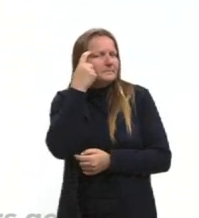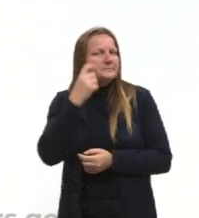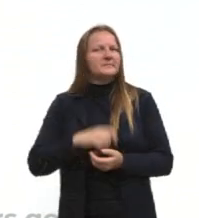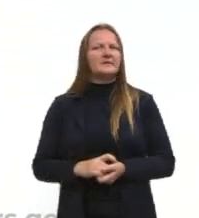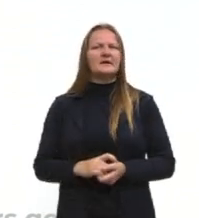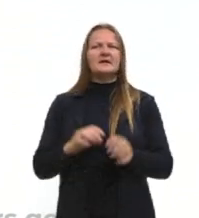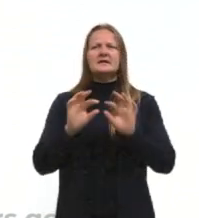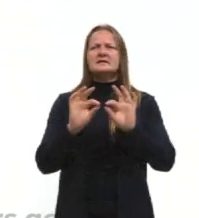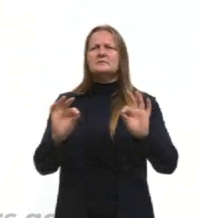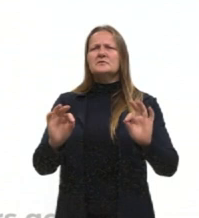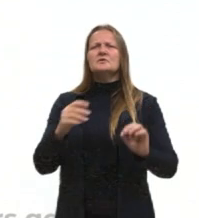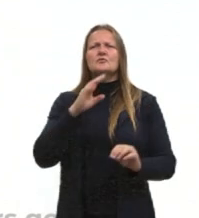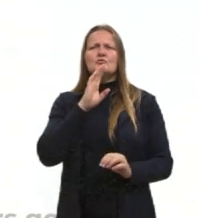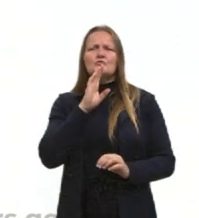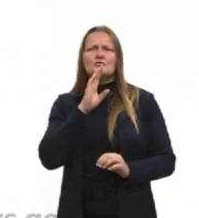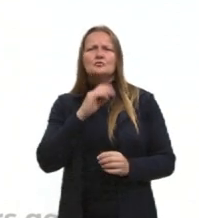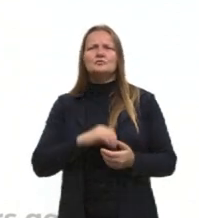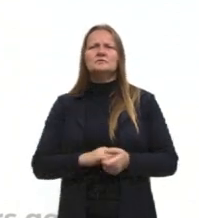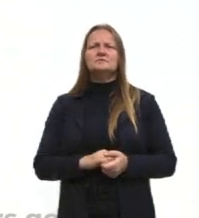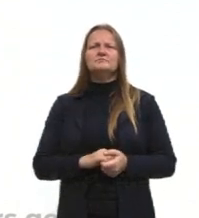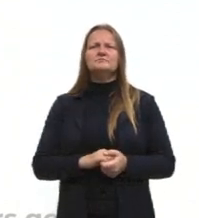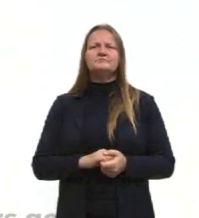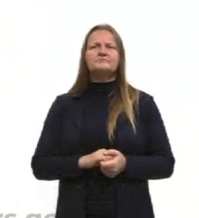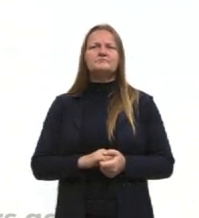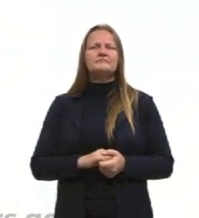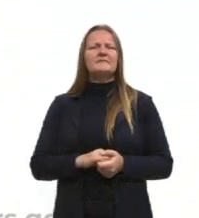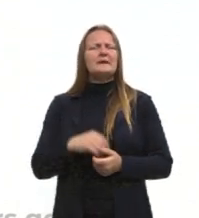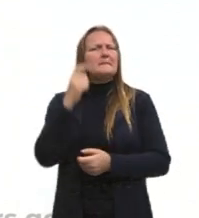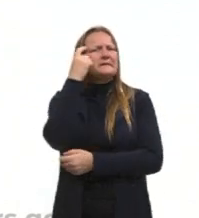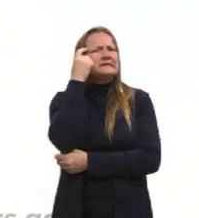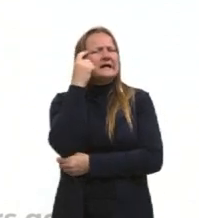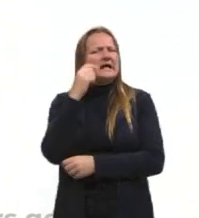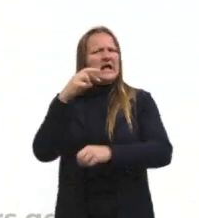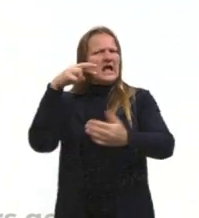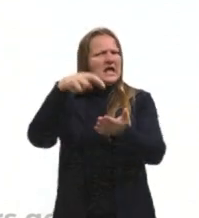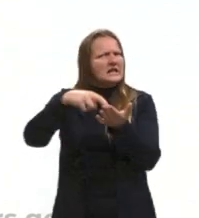escutarmos ou nos referirmos à nossa realidade como moderna.